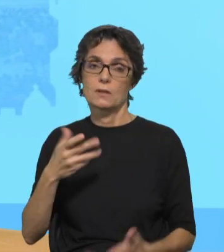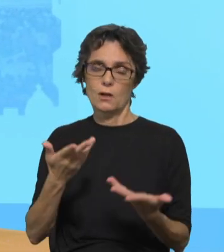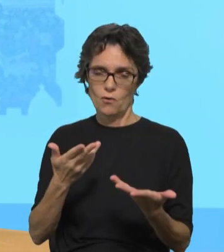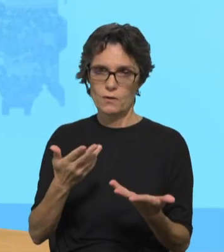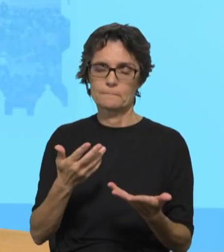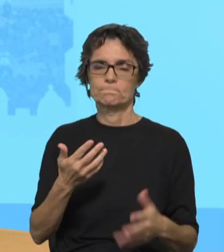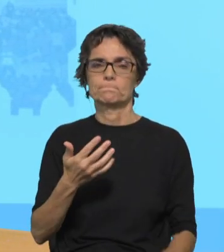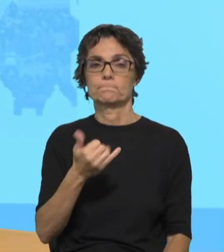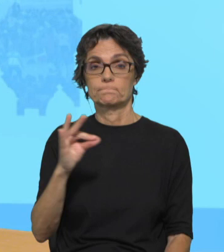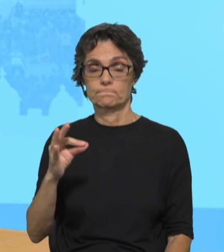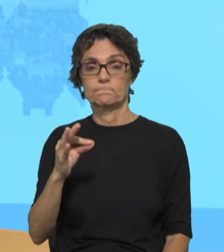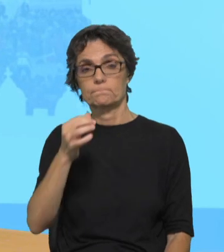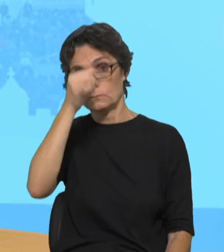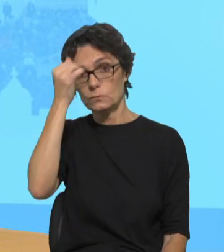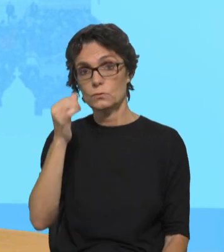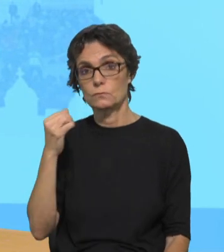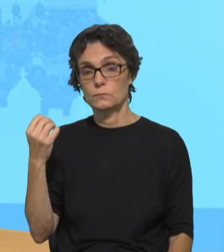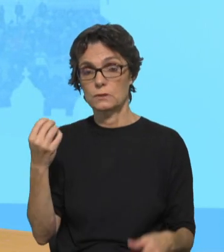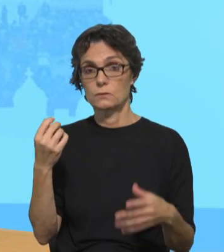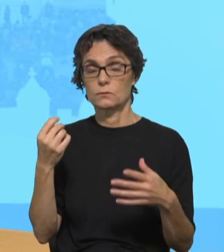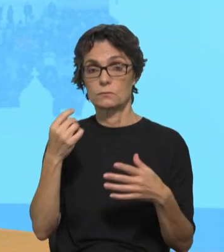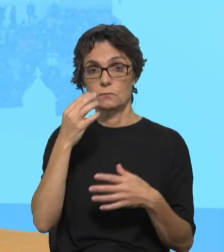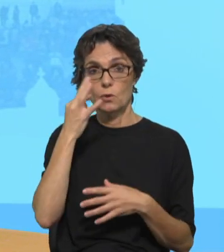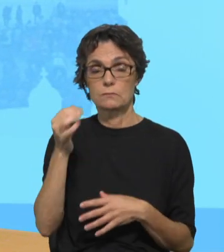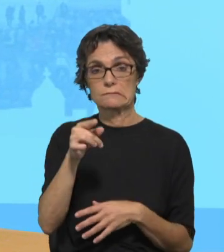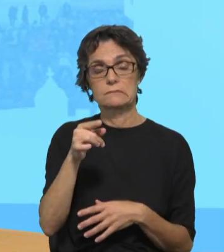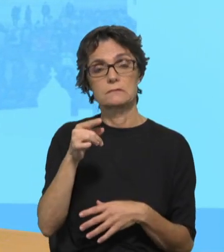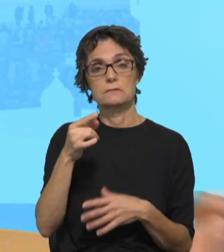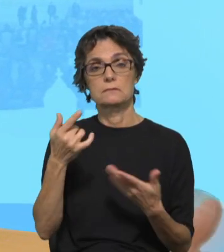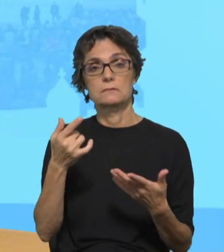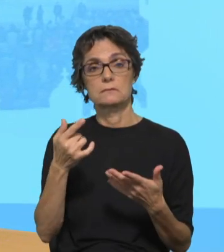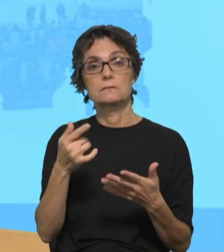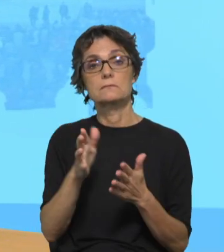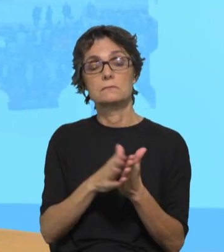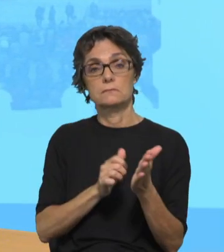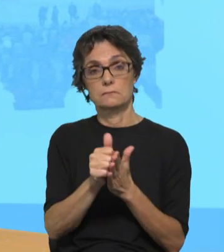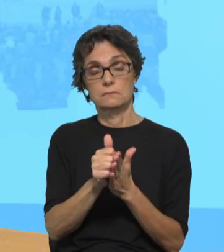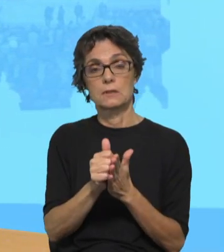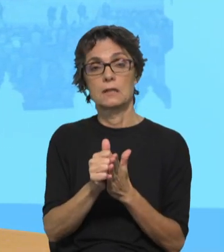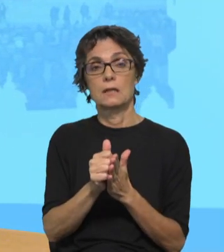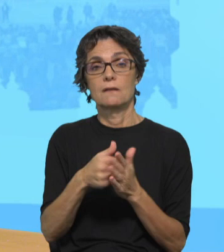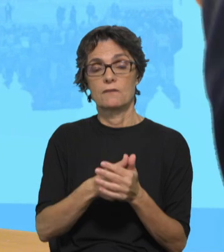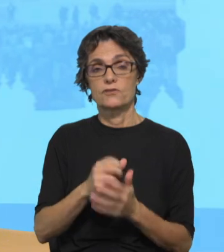domingo do Tempo Comum, e vamos começar por escutar então o Evangelho de Mateus.